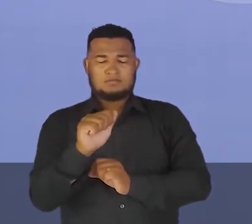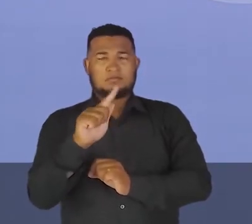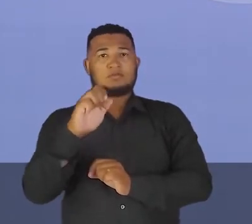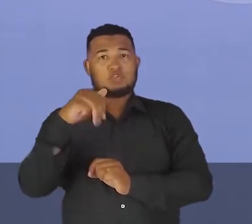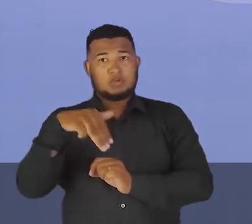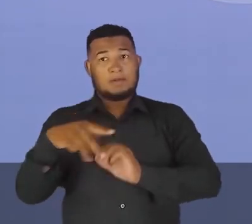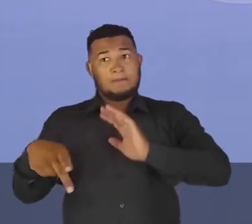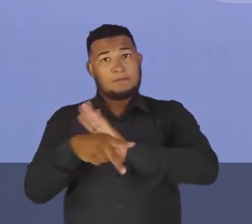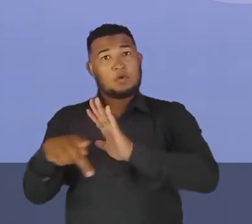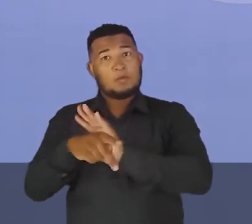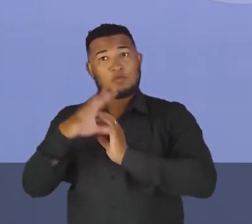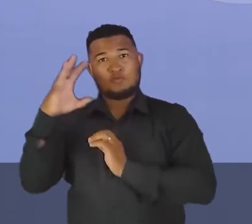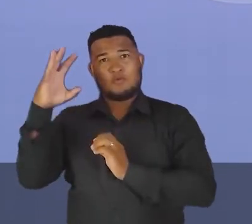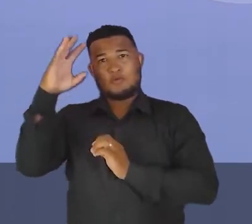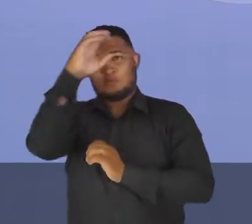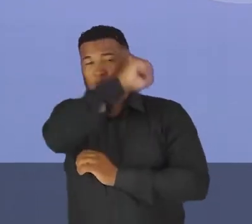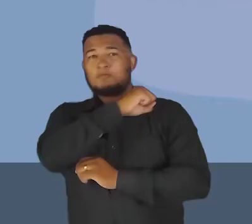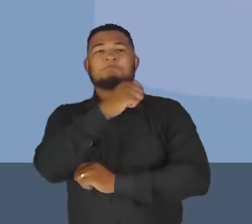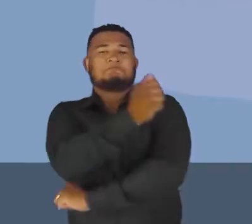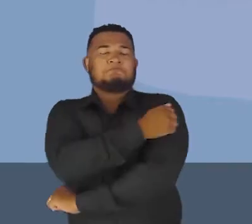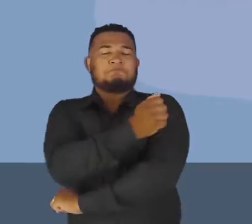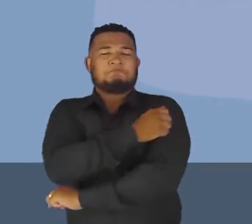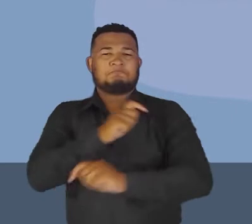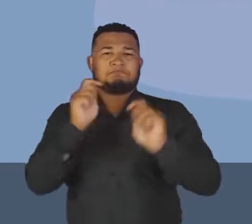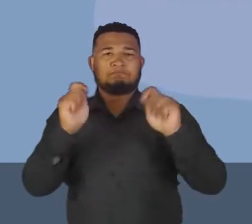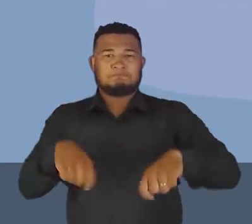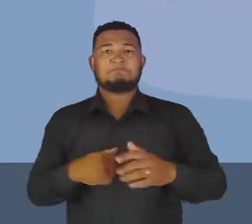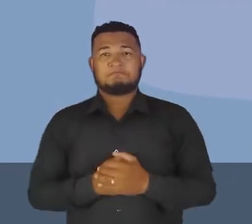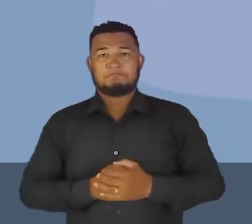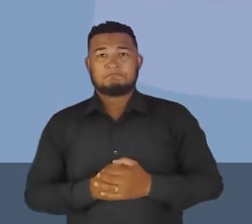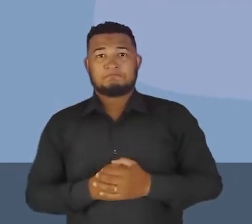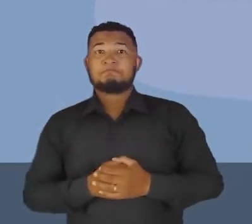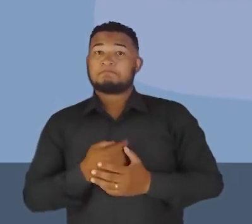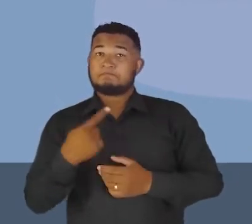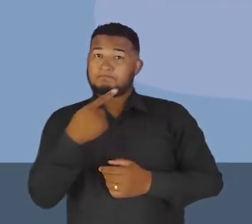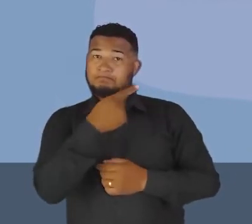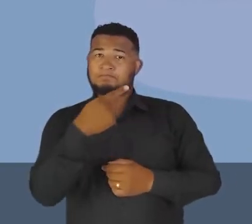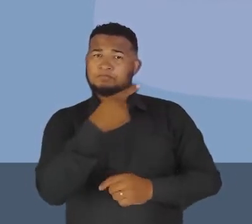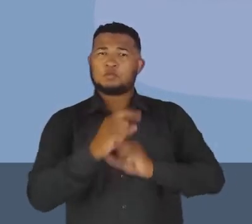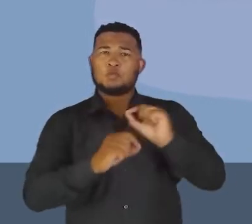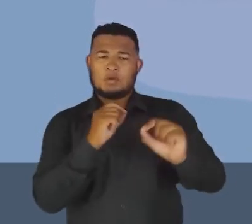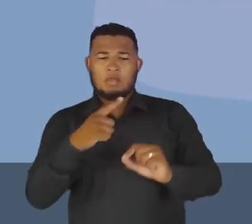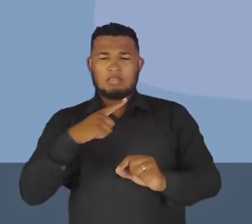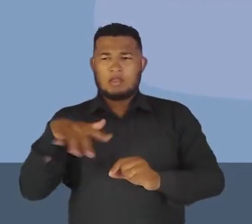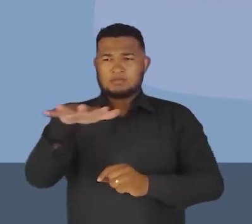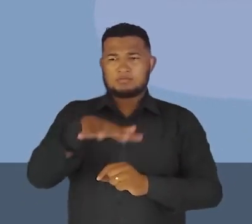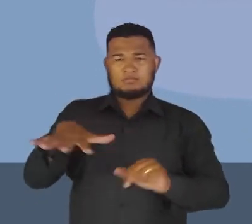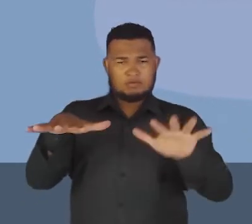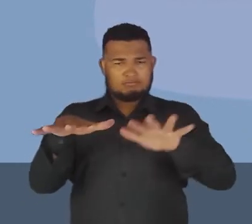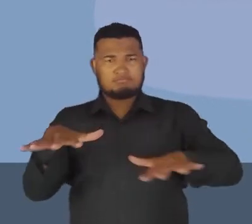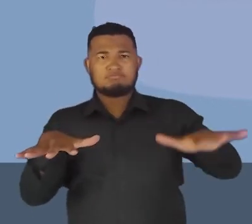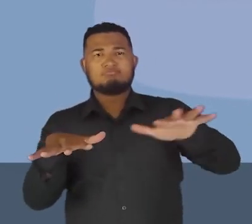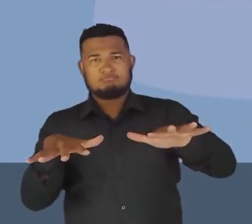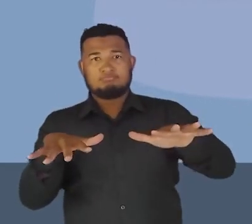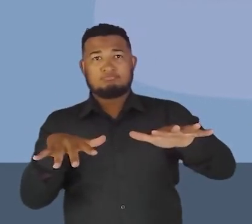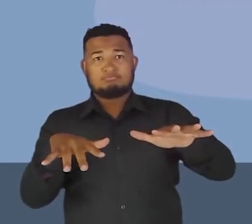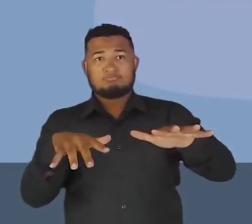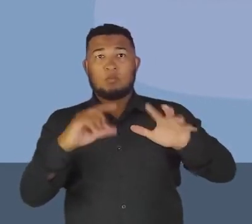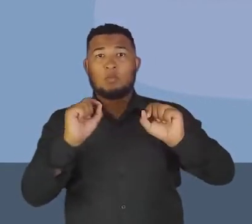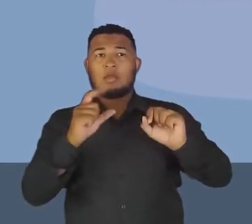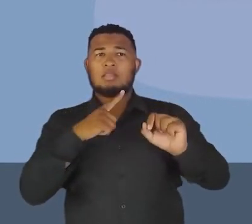escolar, tá? Vamos para a telinha ali? Olha só, eu coloquei para vocês aqui dois espaços, né? Uma escola